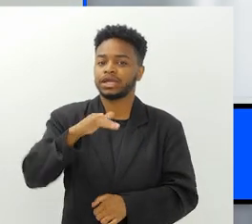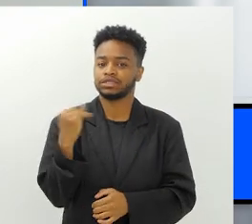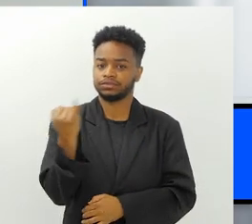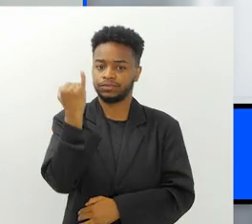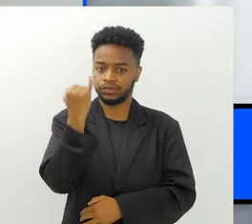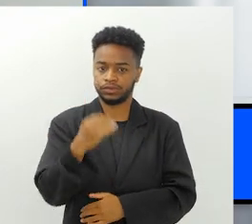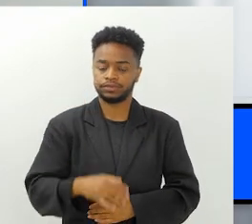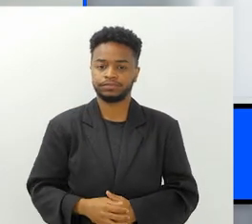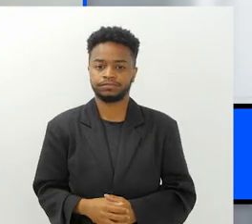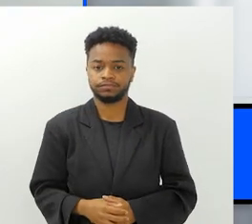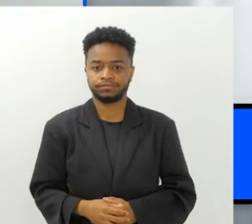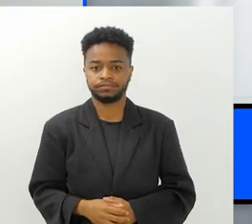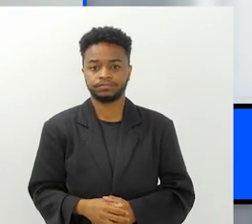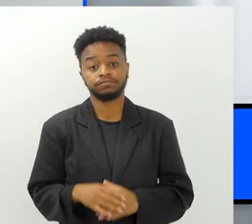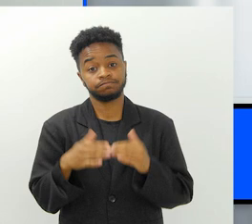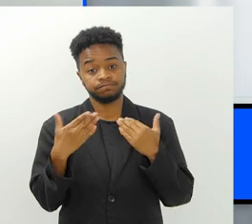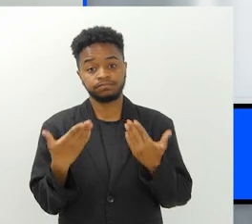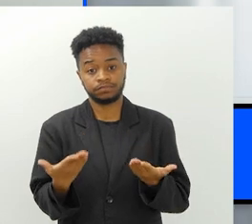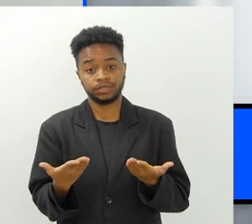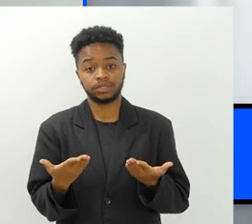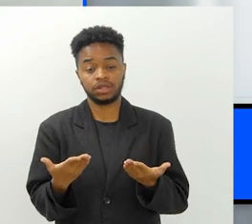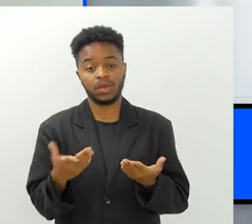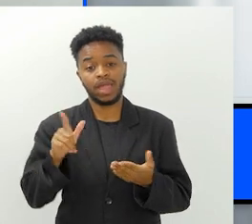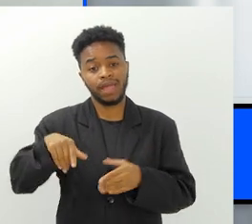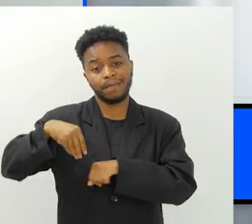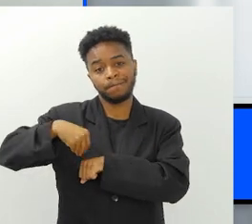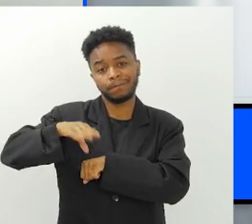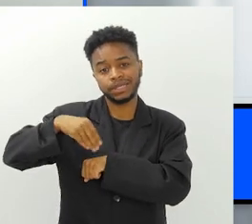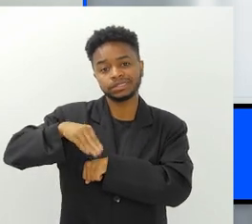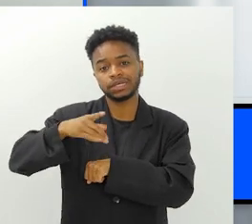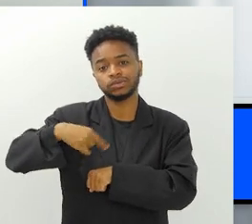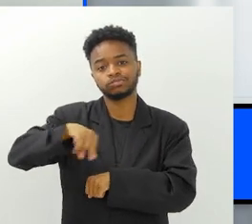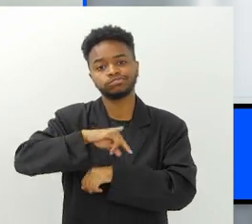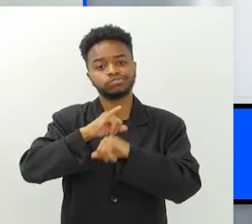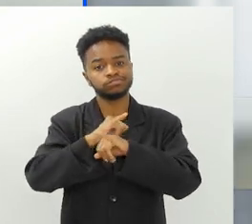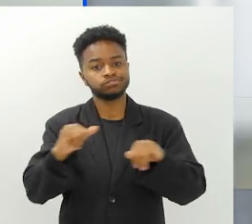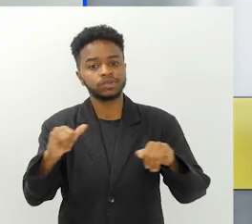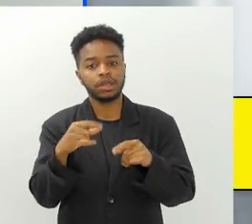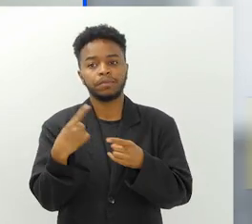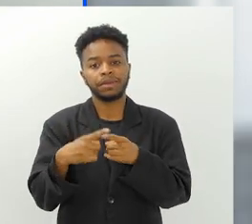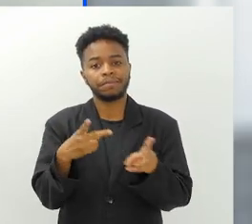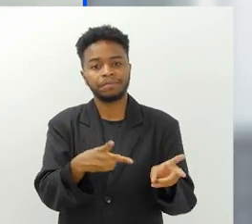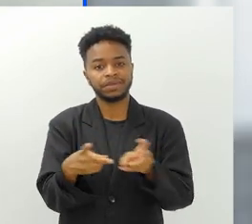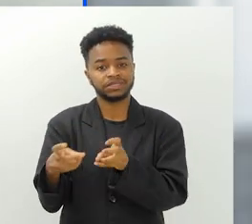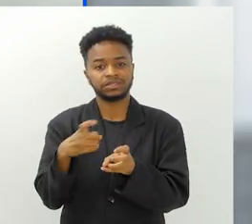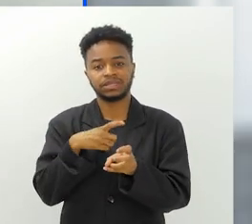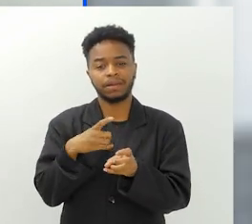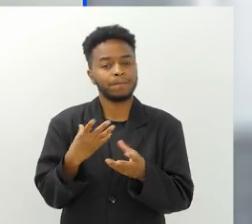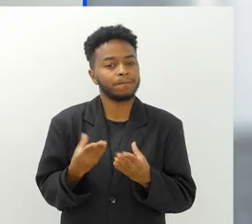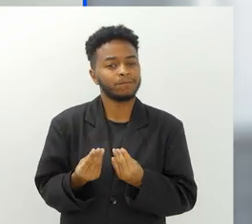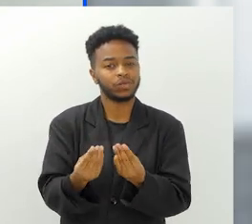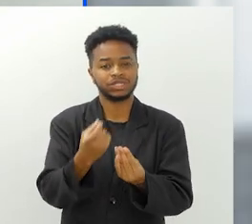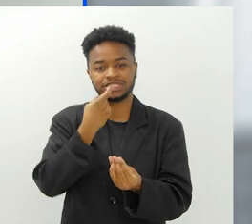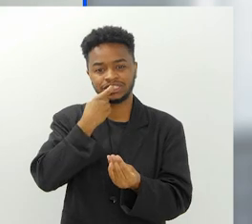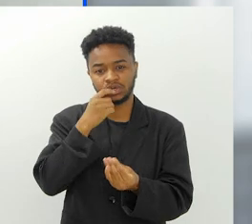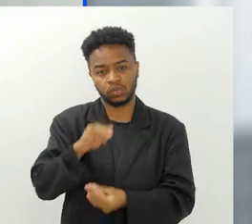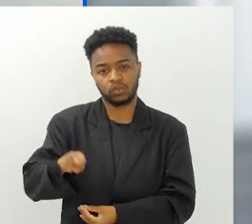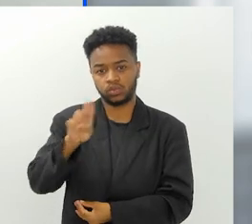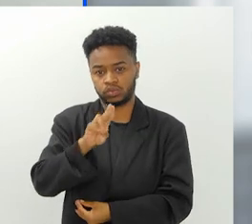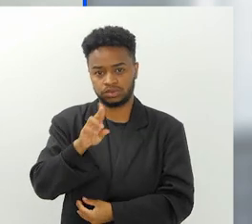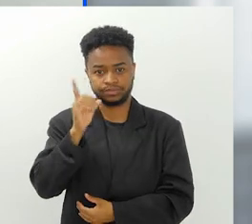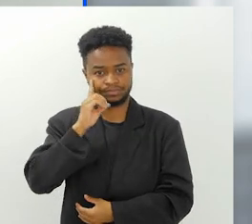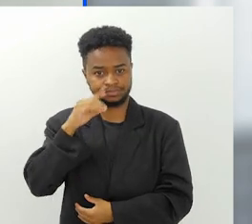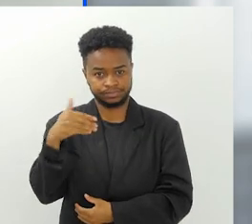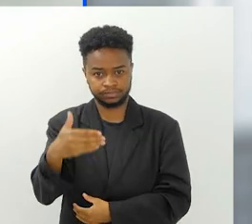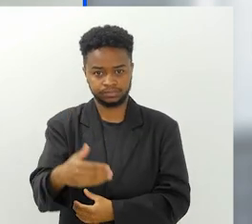importante. Então, é essa a mensagem que a gente dá, né? Quando a gente vê esse volume de plástico de uso único no nosso